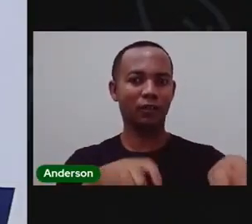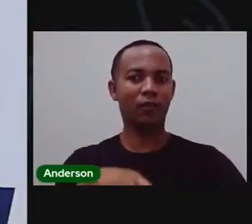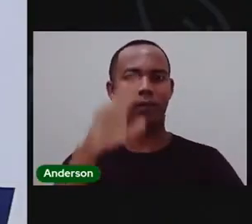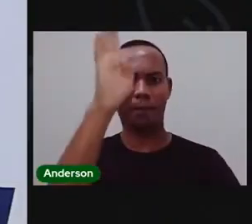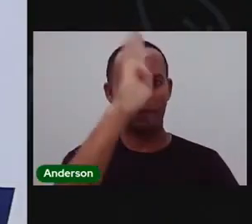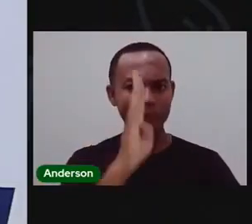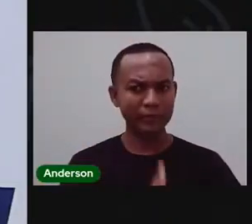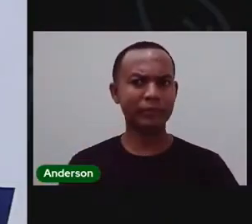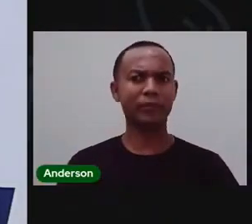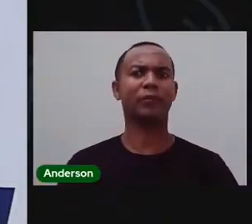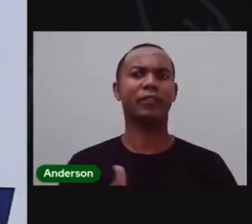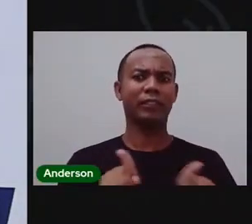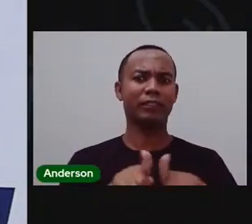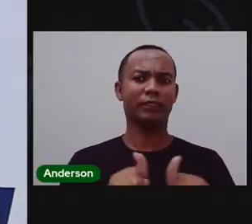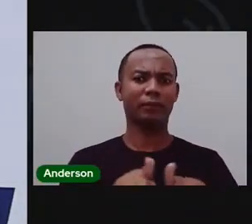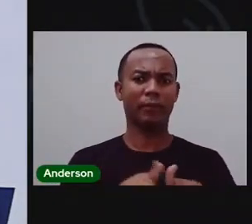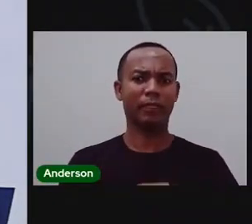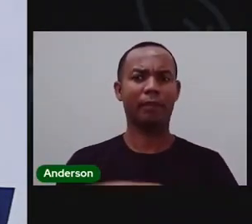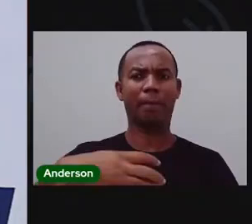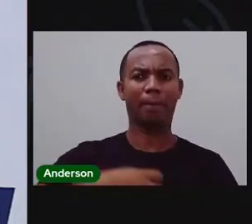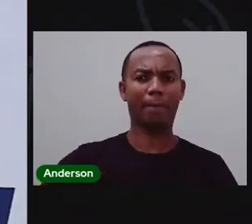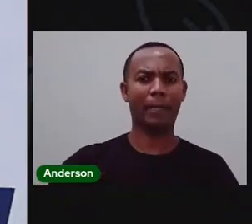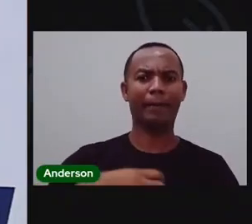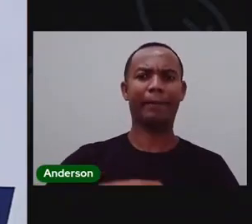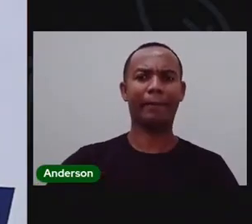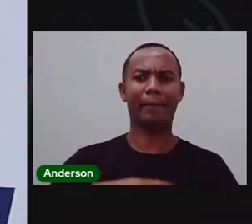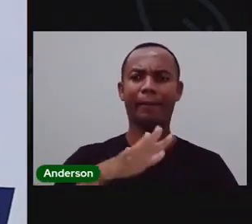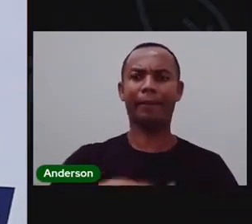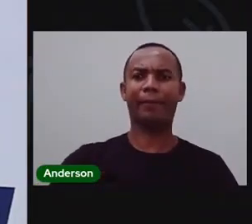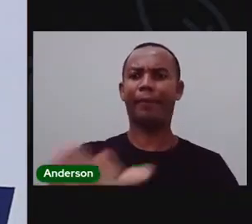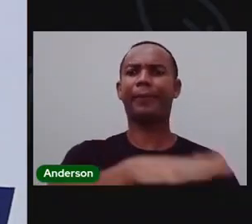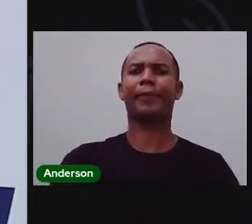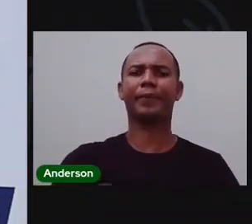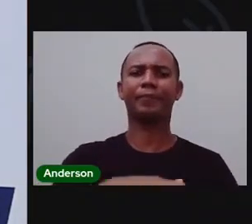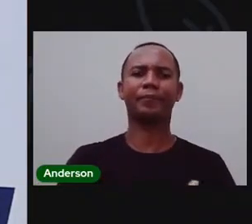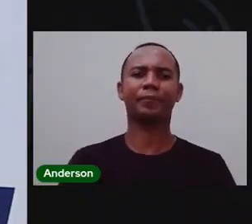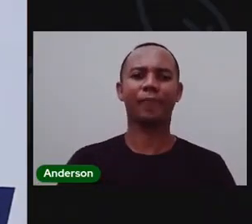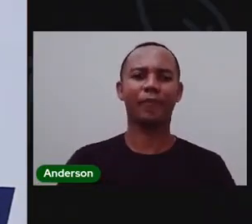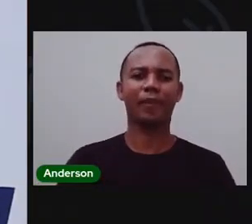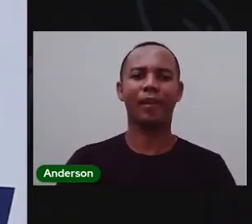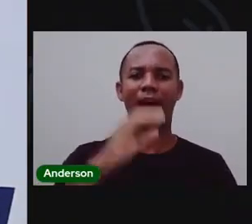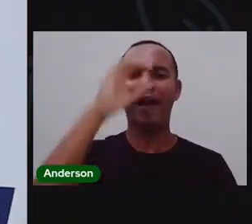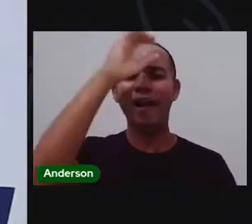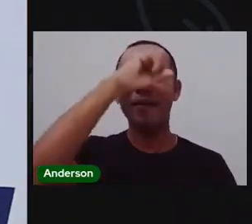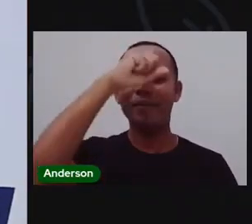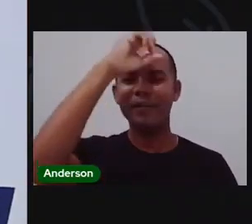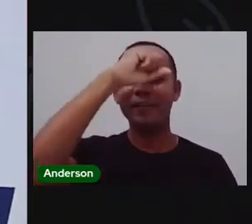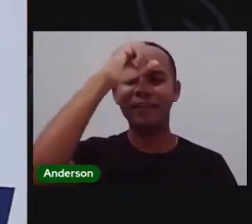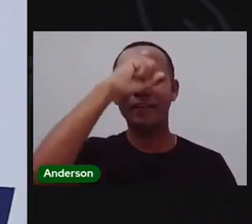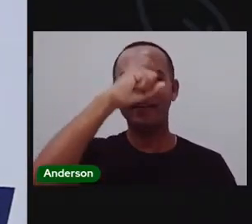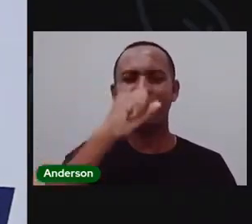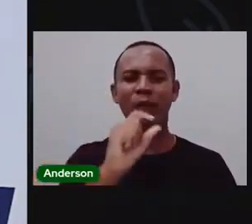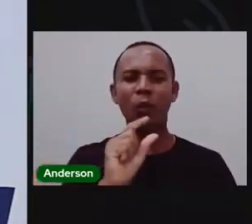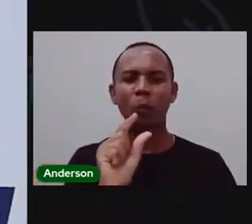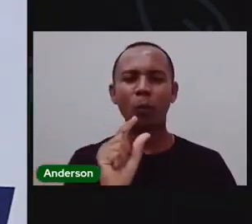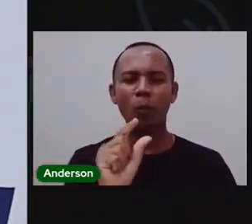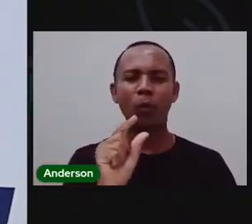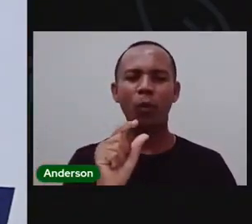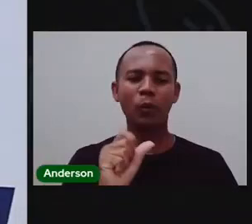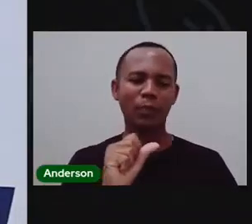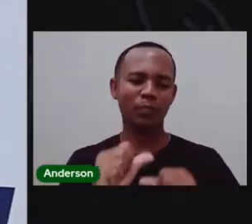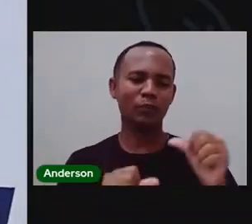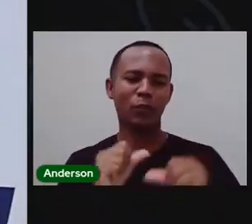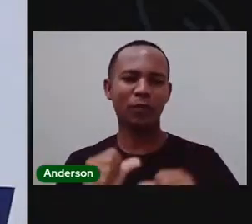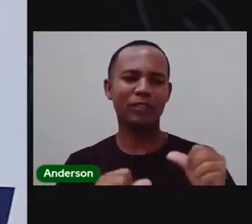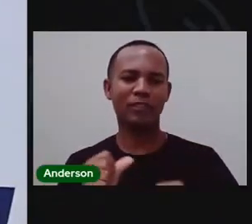E é a maior cidade do interior da Bahia. Vamos lá, então, aprender um pouco sobre essas transformações.